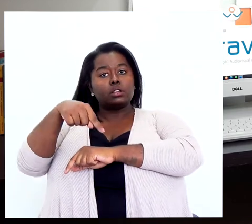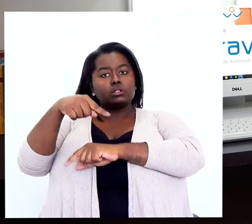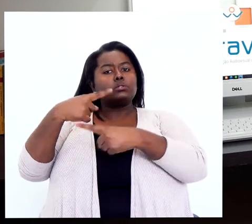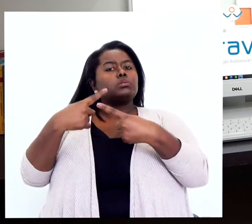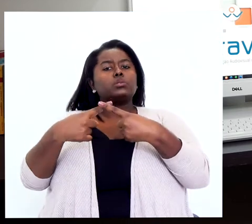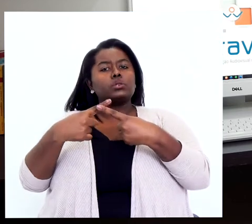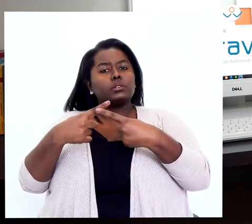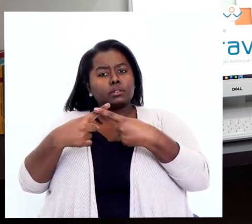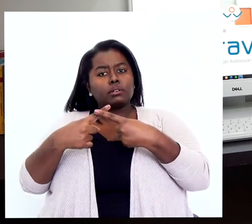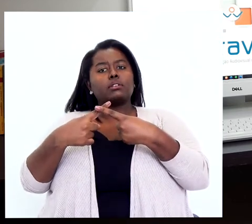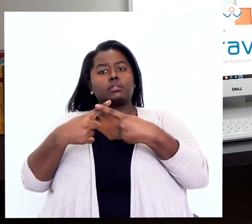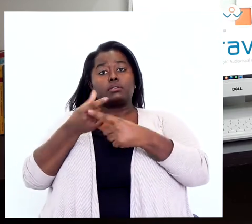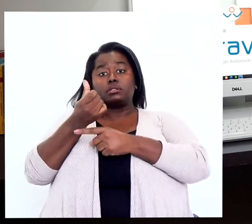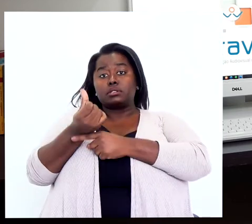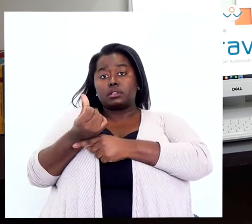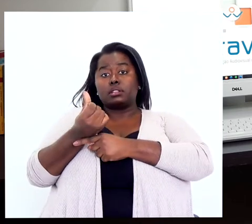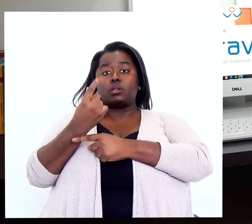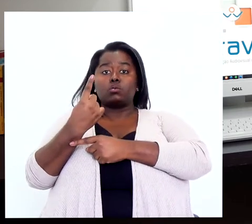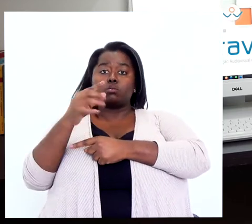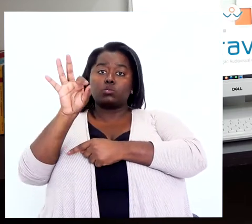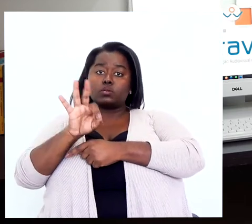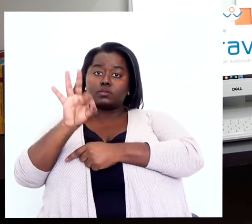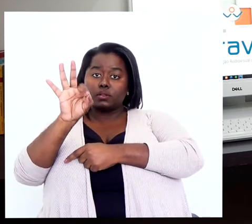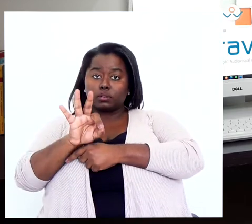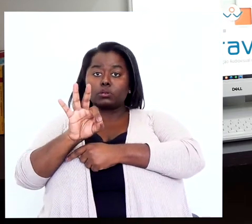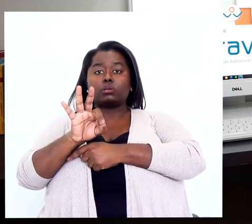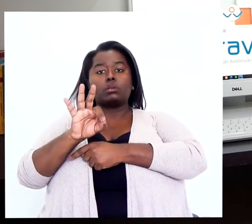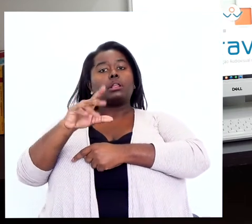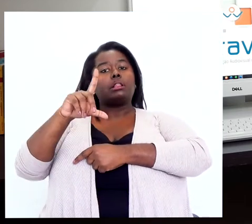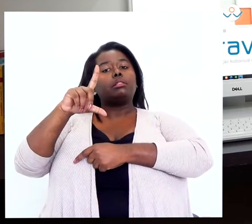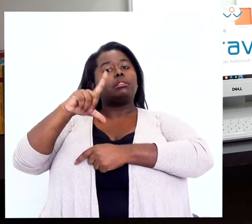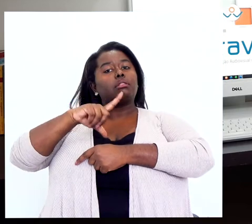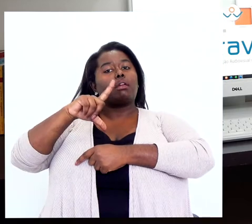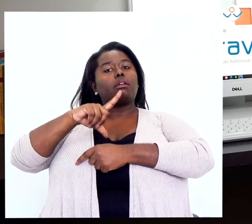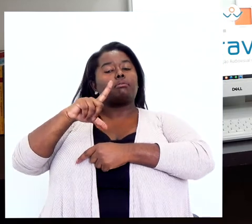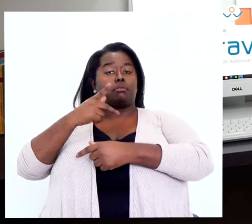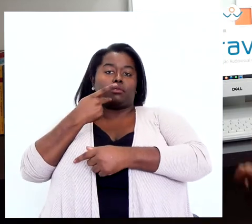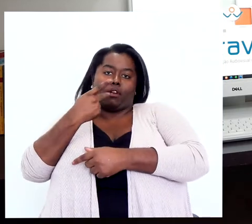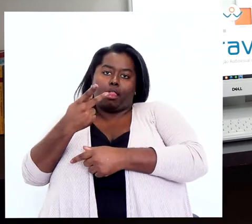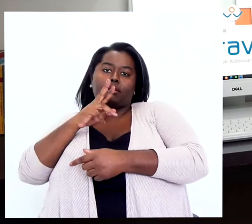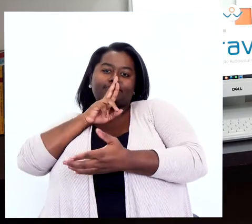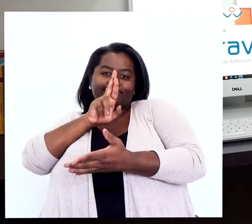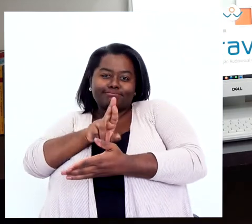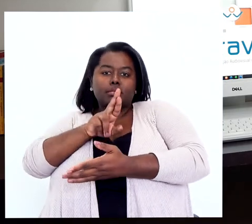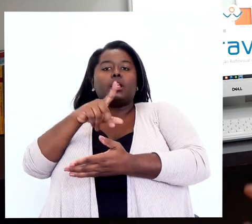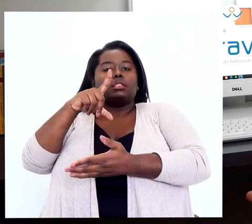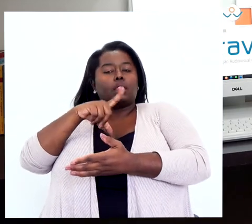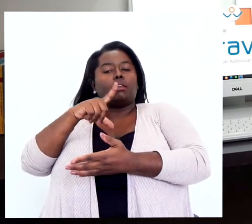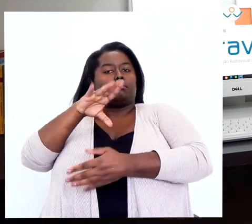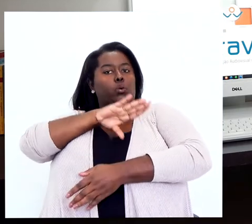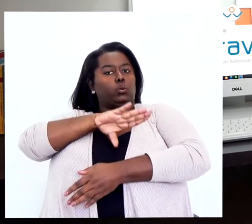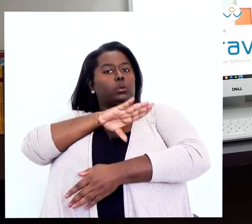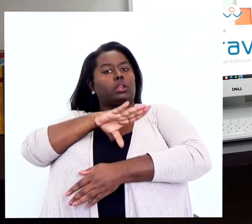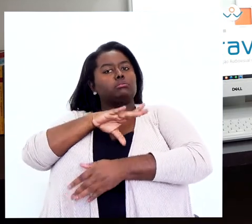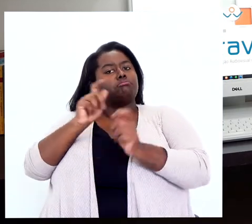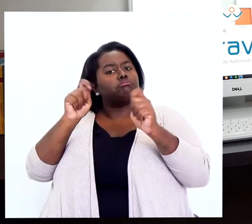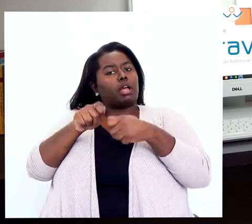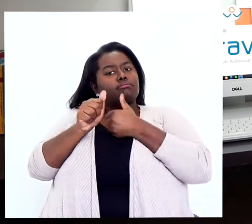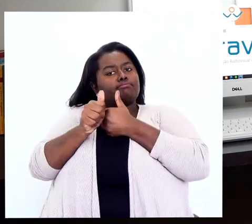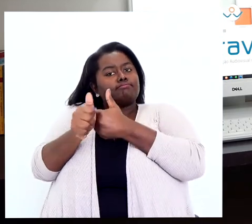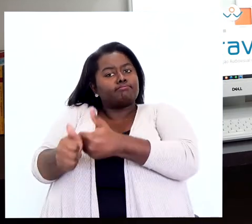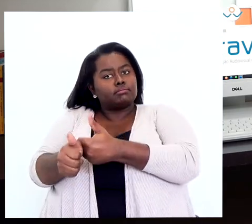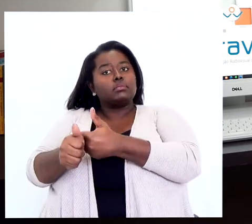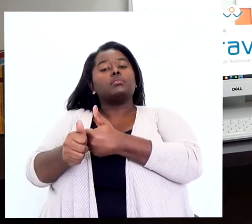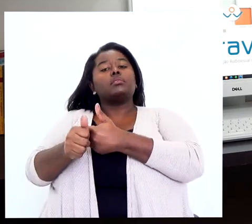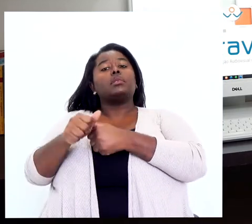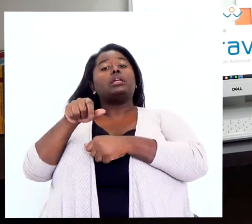dado interessante porque 61% declararam ter domínio em língua portuguesa